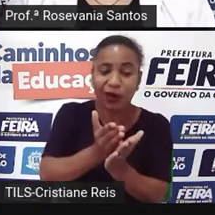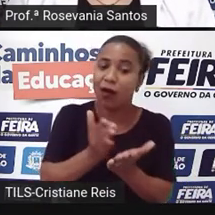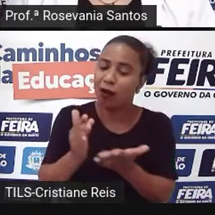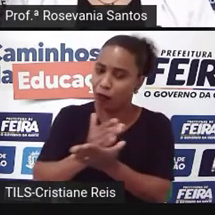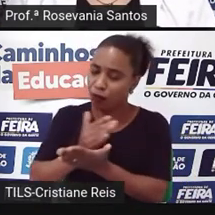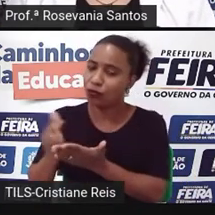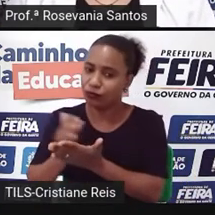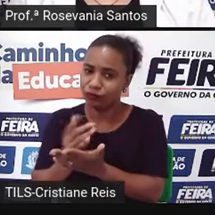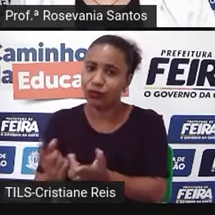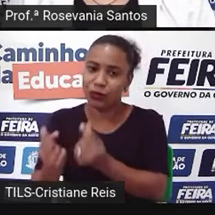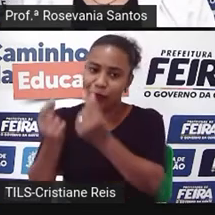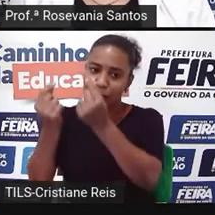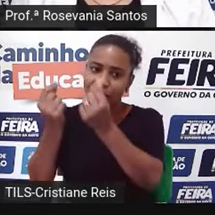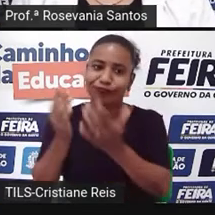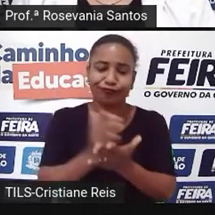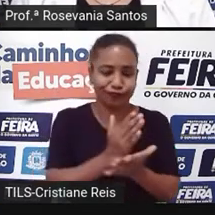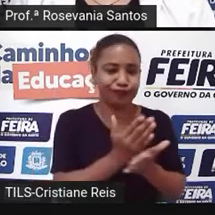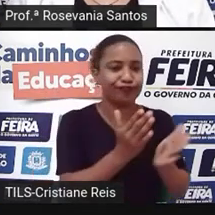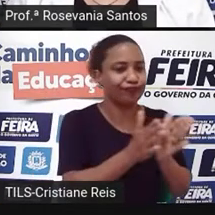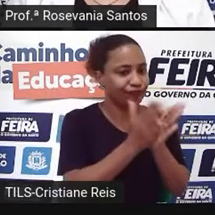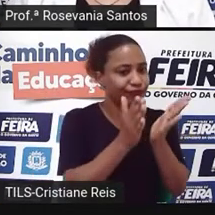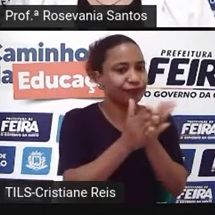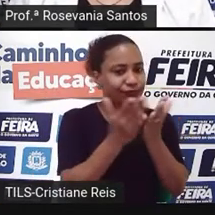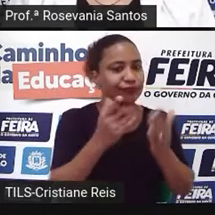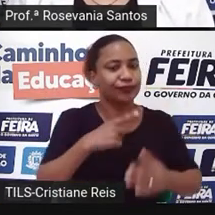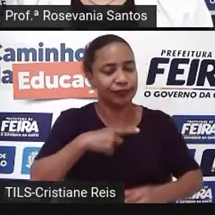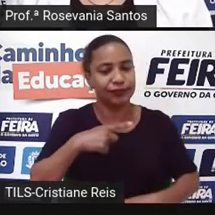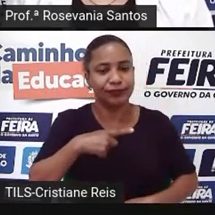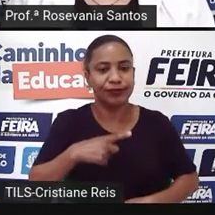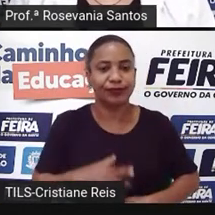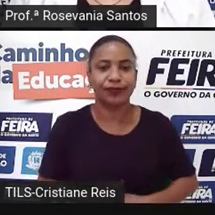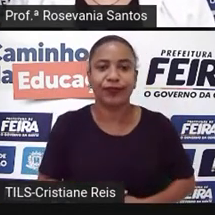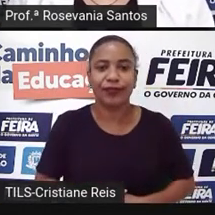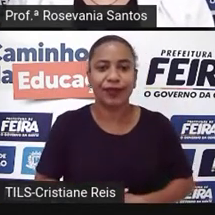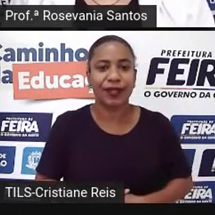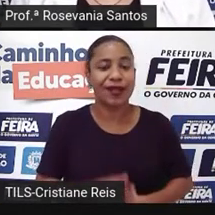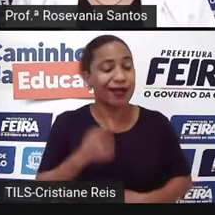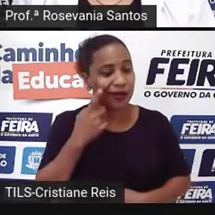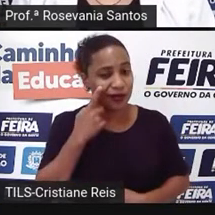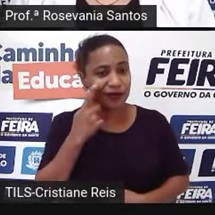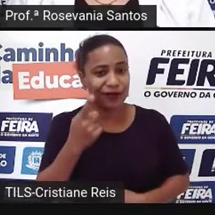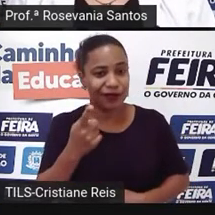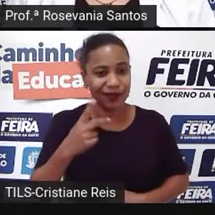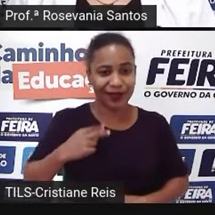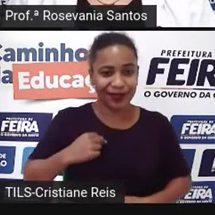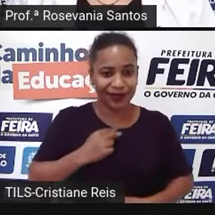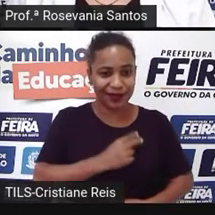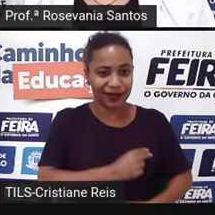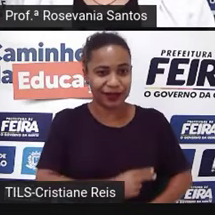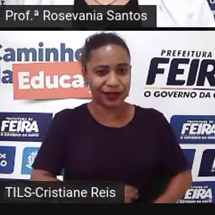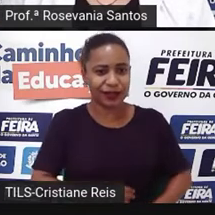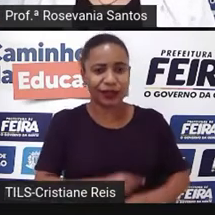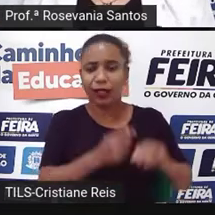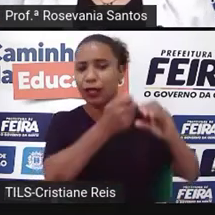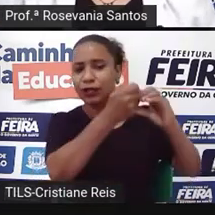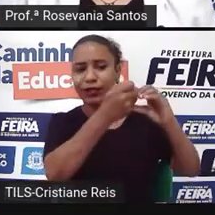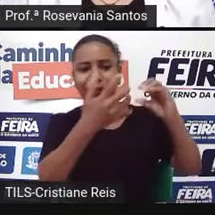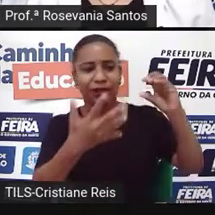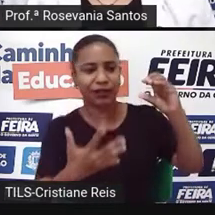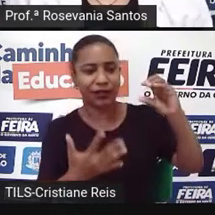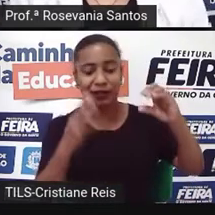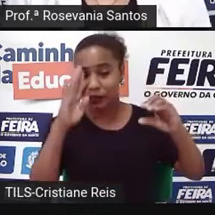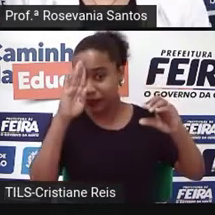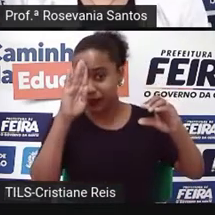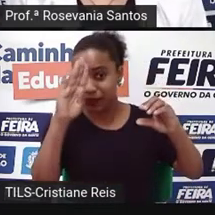sempre existem. Aí eu coloquei aqui algumas características delas, né, é a China, que é